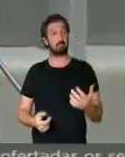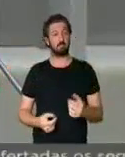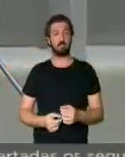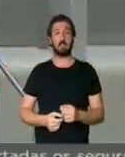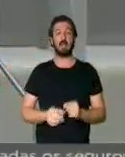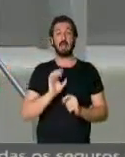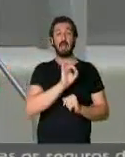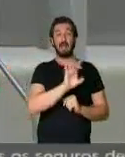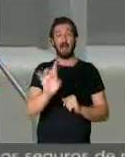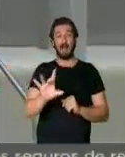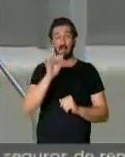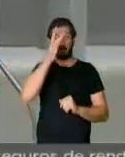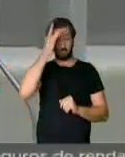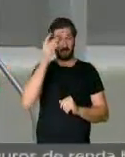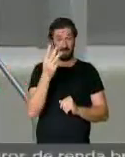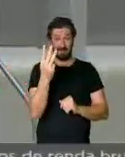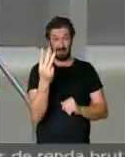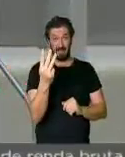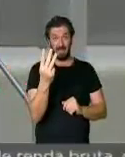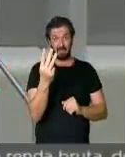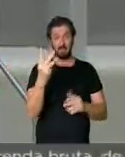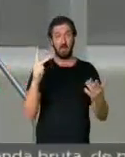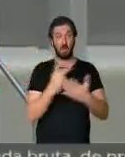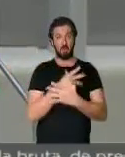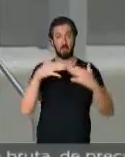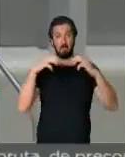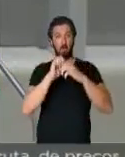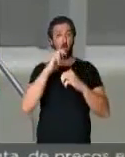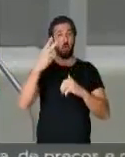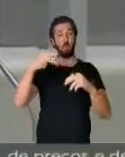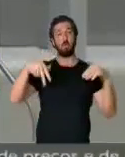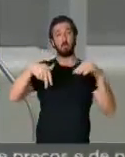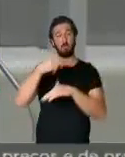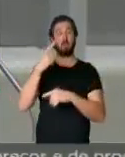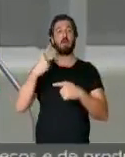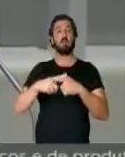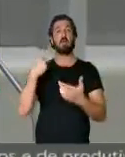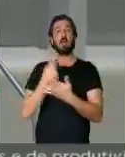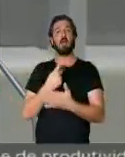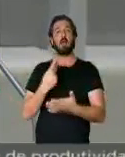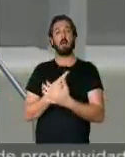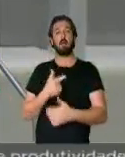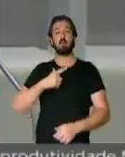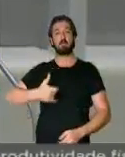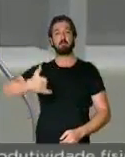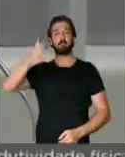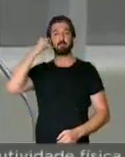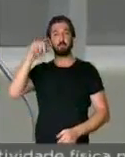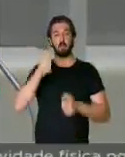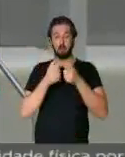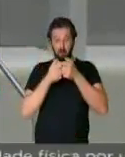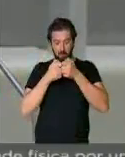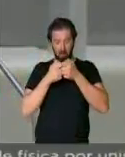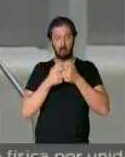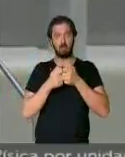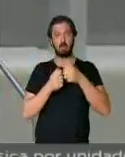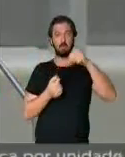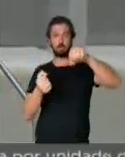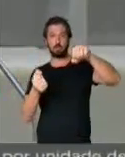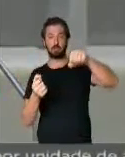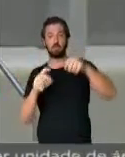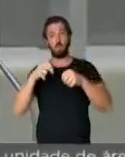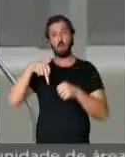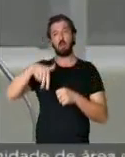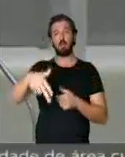acidentes que acontecem no Brasil são devido ao uso incorreto do aparelho celular. Por